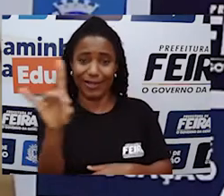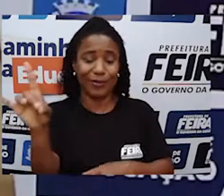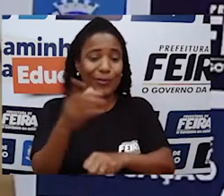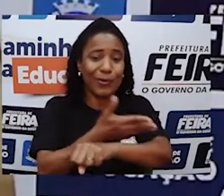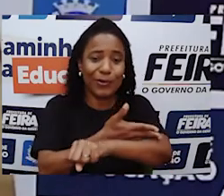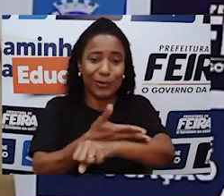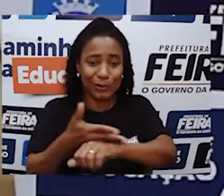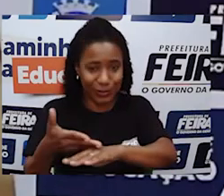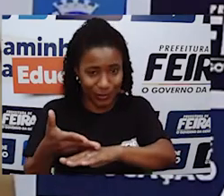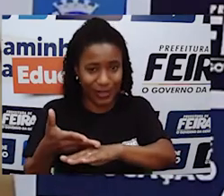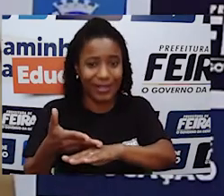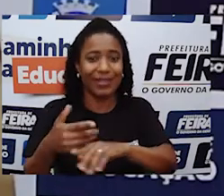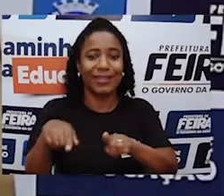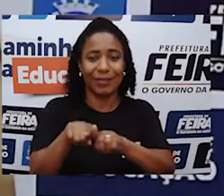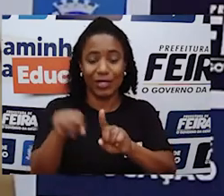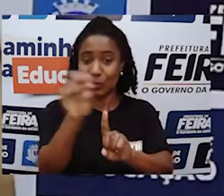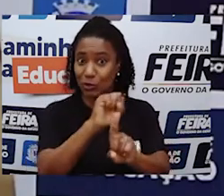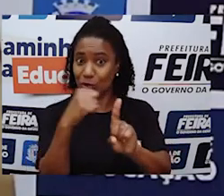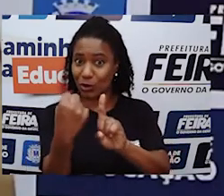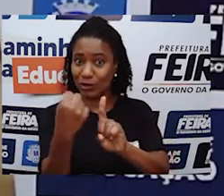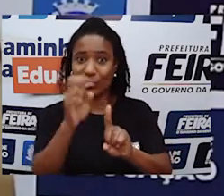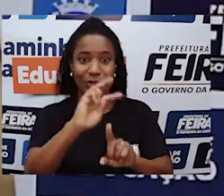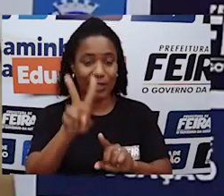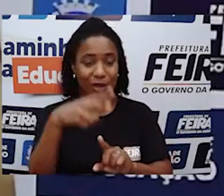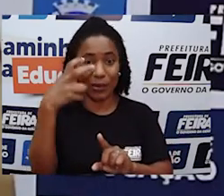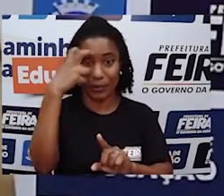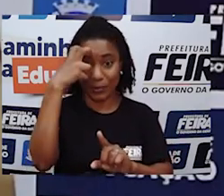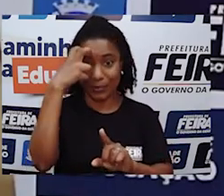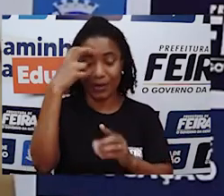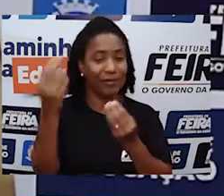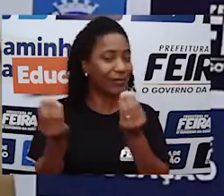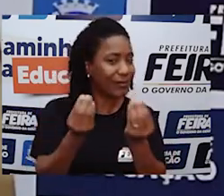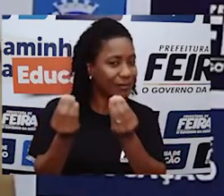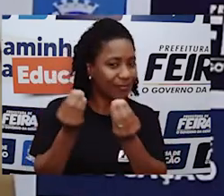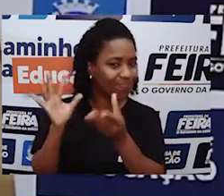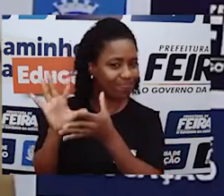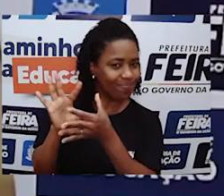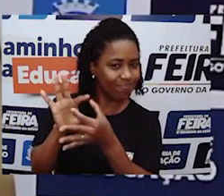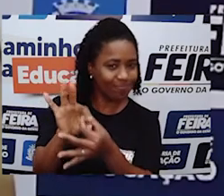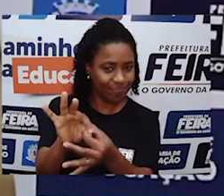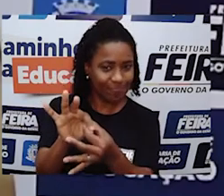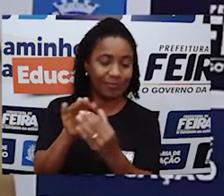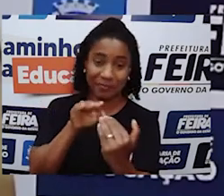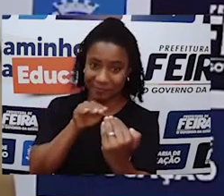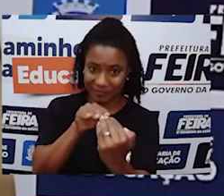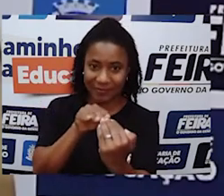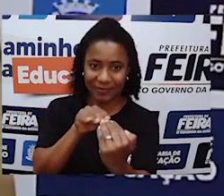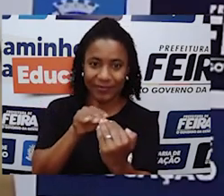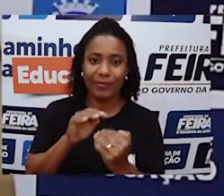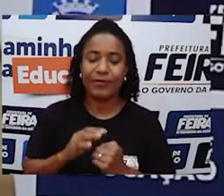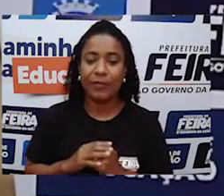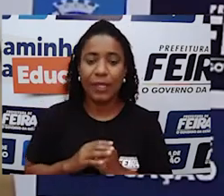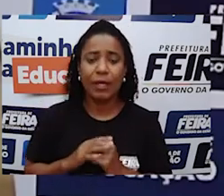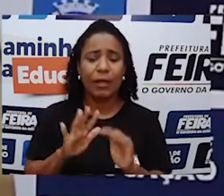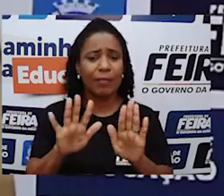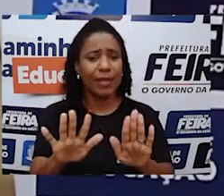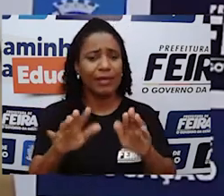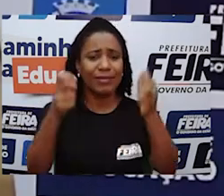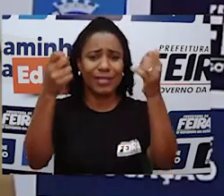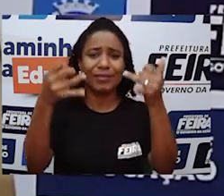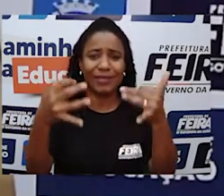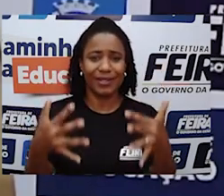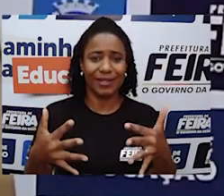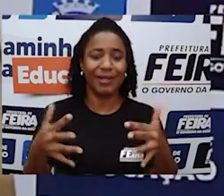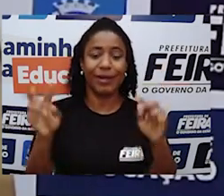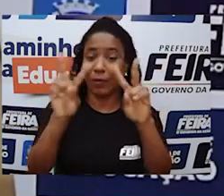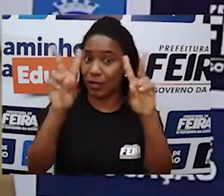socioculturais. É claro que, para falar da cultura nordestina e